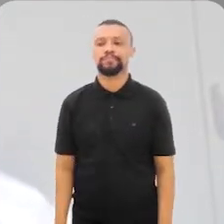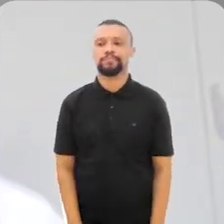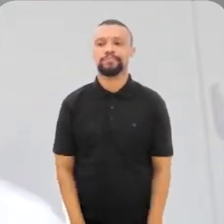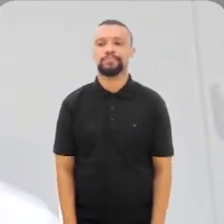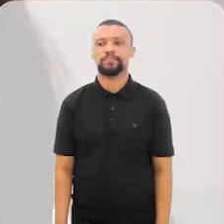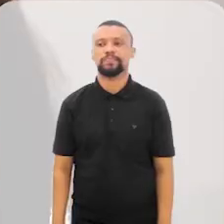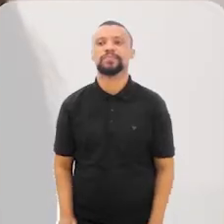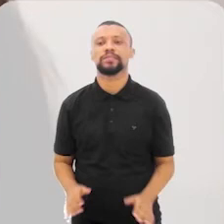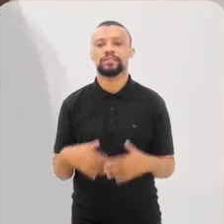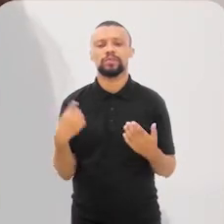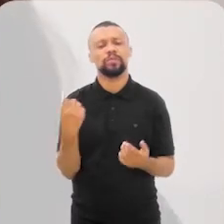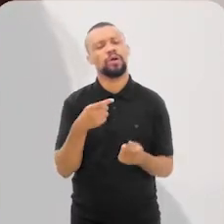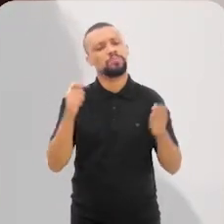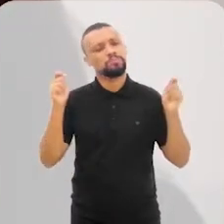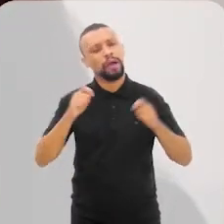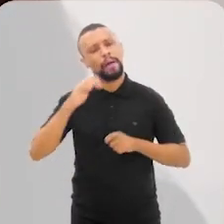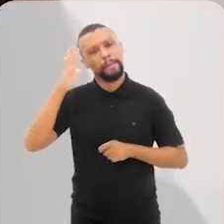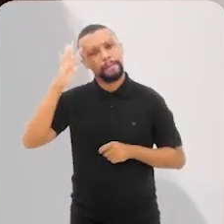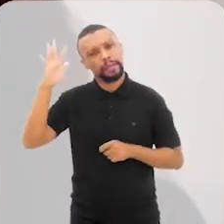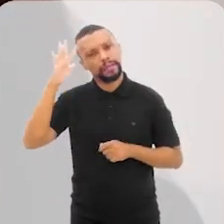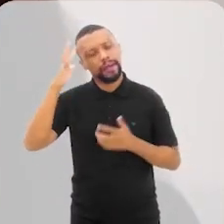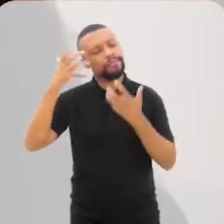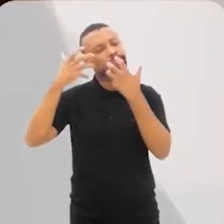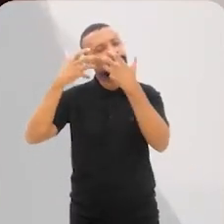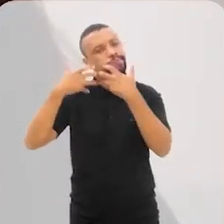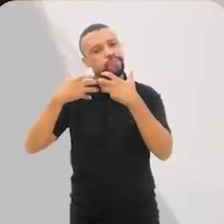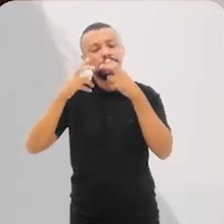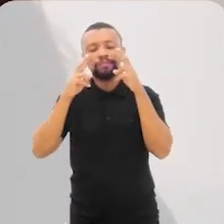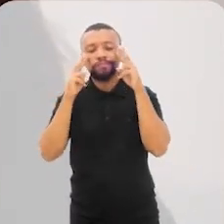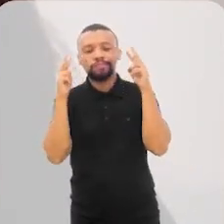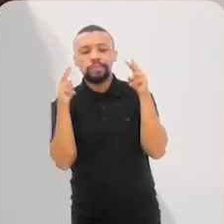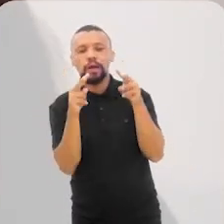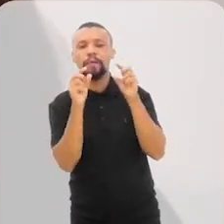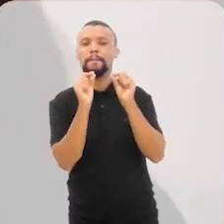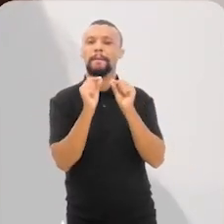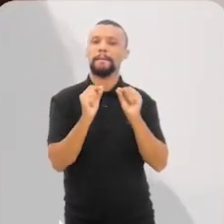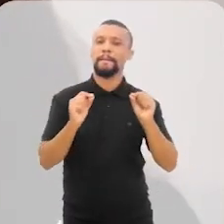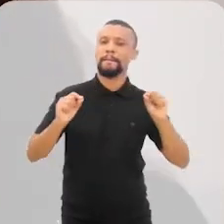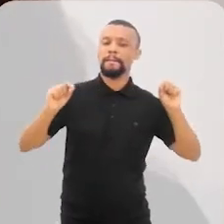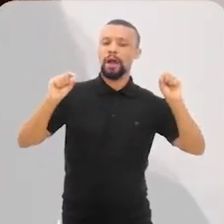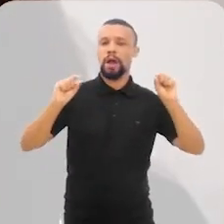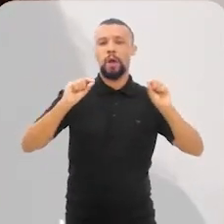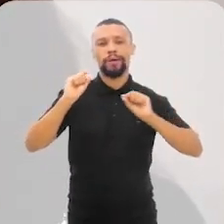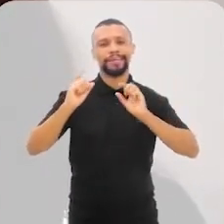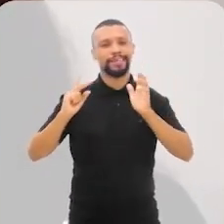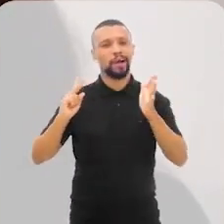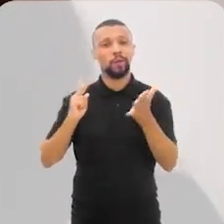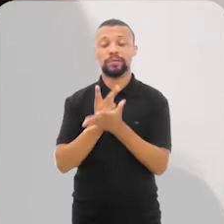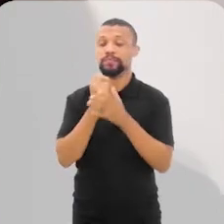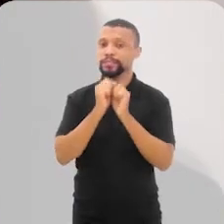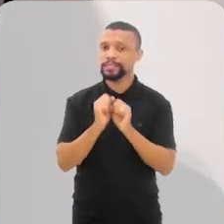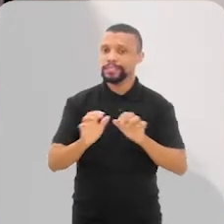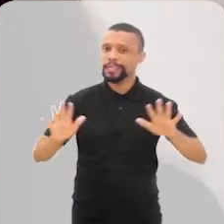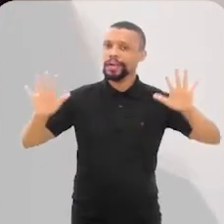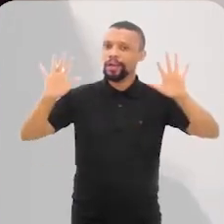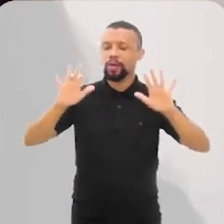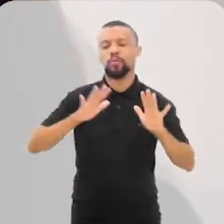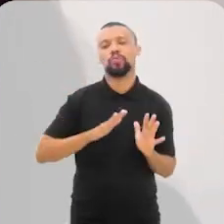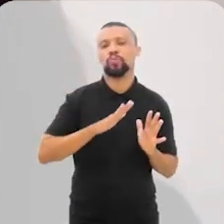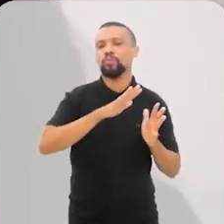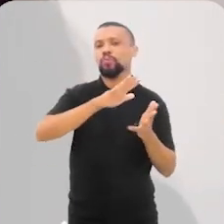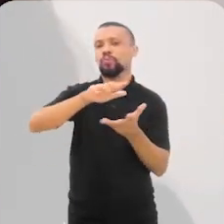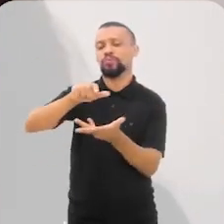Eu acho que, assim, a gente pode pensar, né? Olhando para todo esse... O que está acontecendo no geral, no